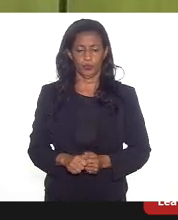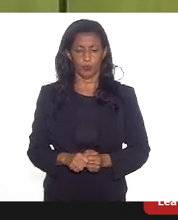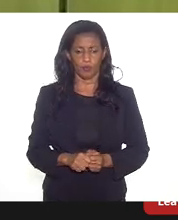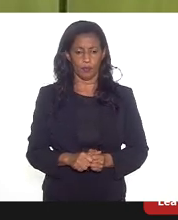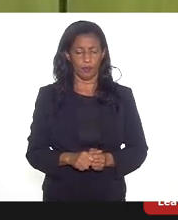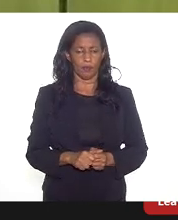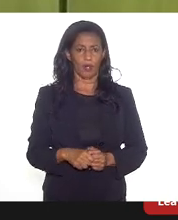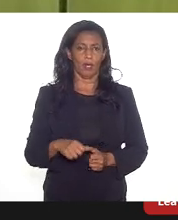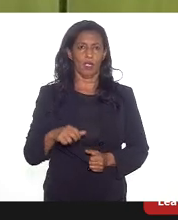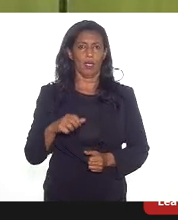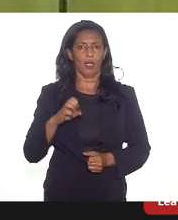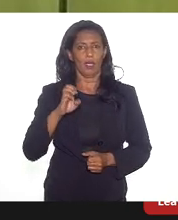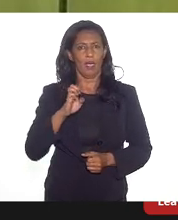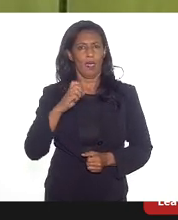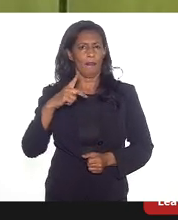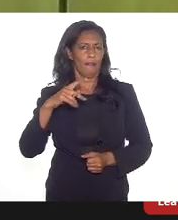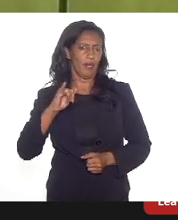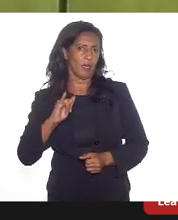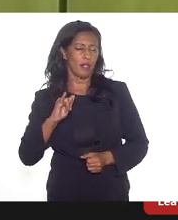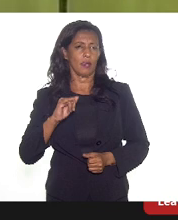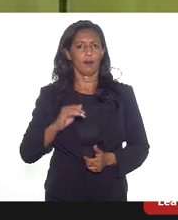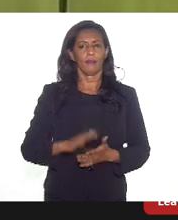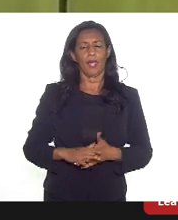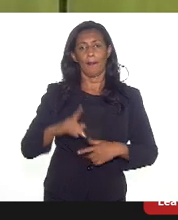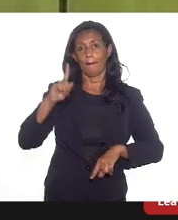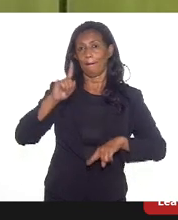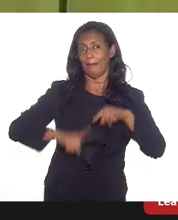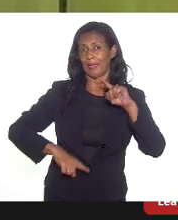ETI, equipamentos.